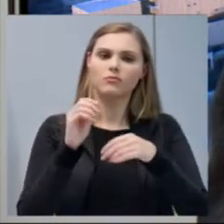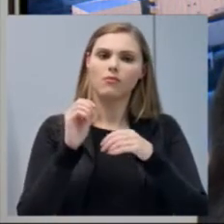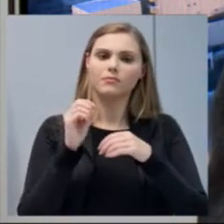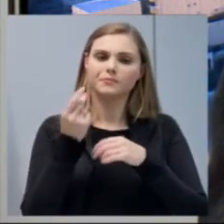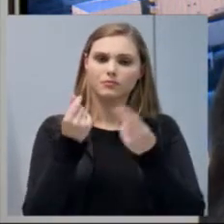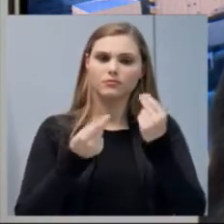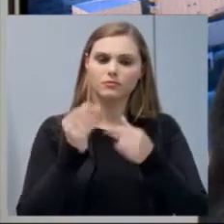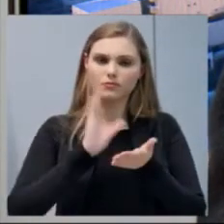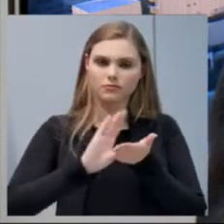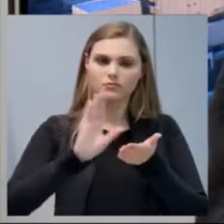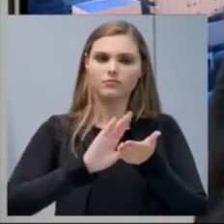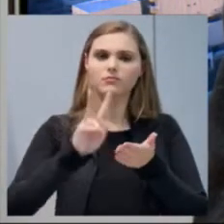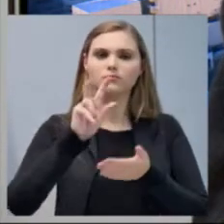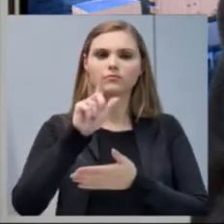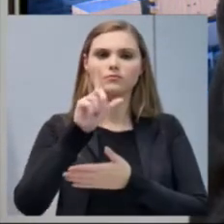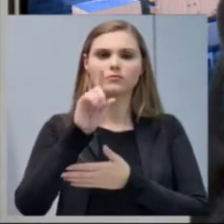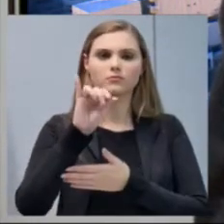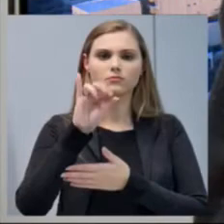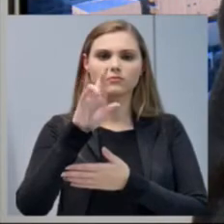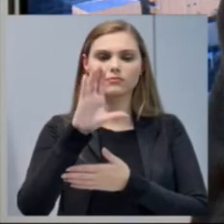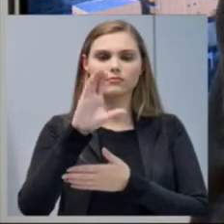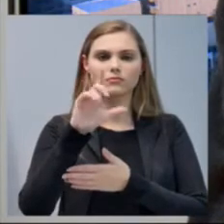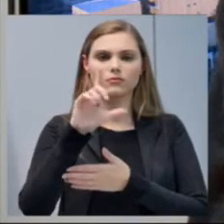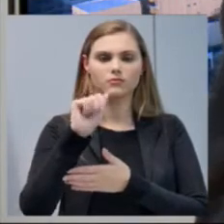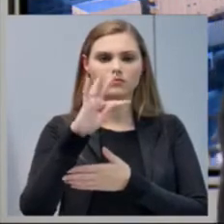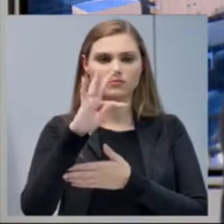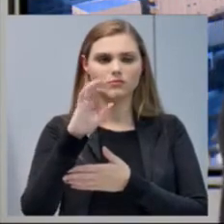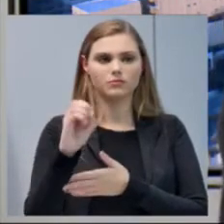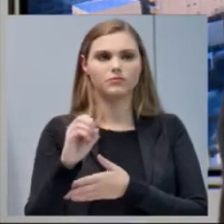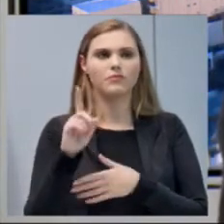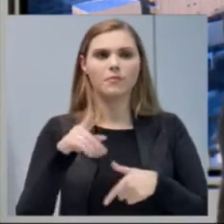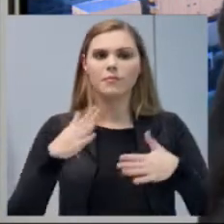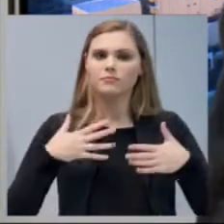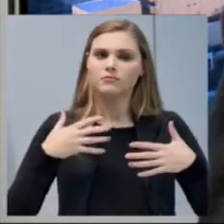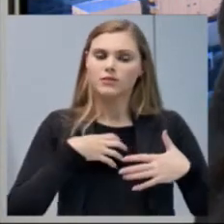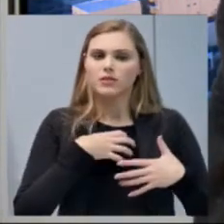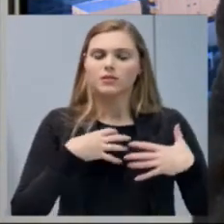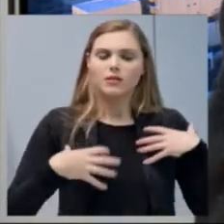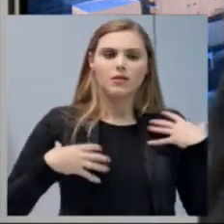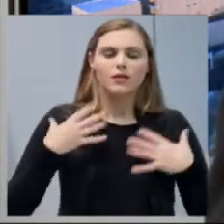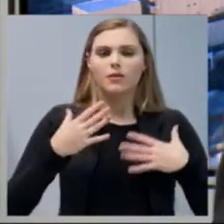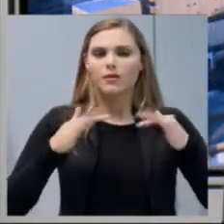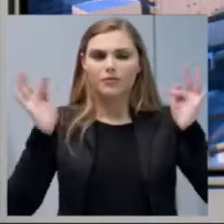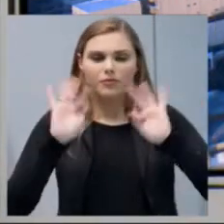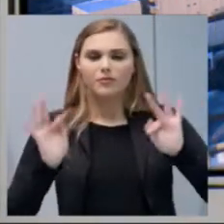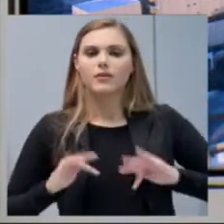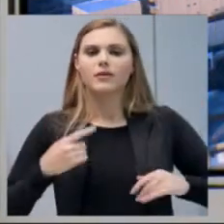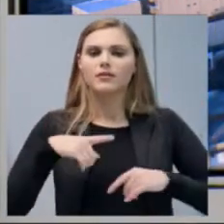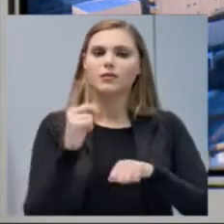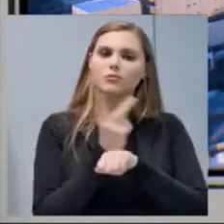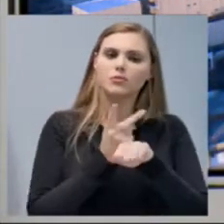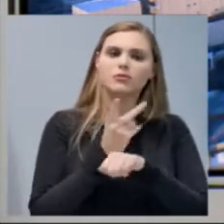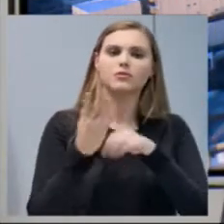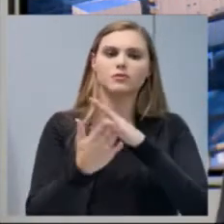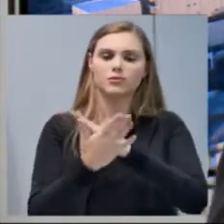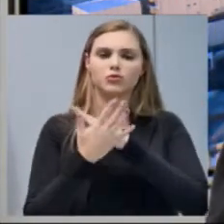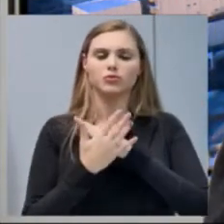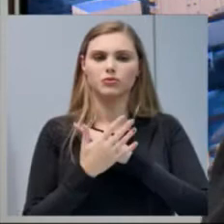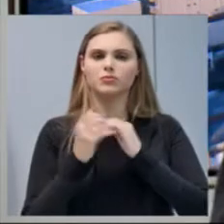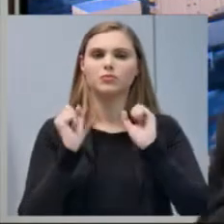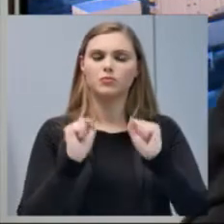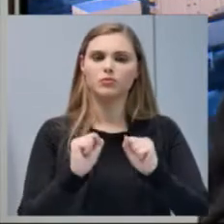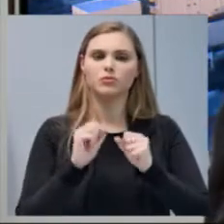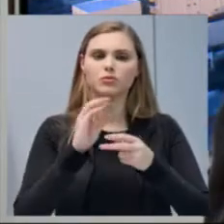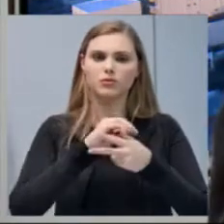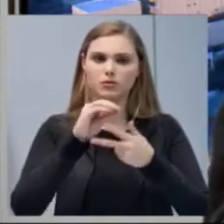faz com que a gente tenha um pouquinho mais de ânimo, de buscar recursos, de trazer recursos, para que o Poder Executivo também possa